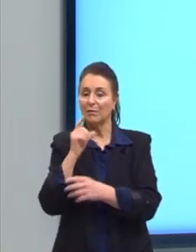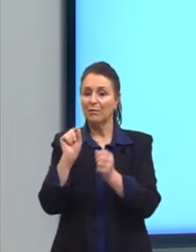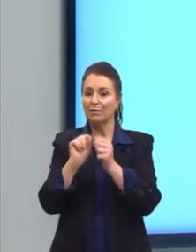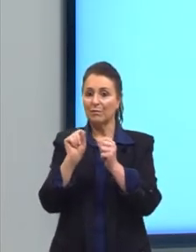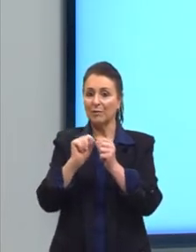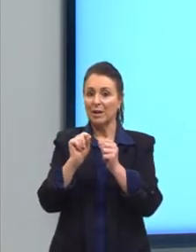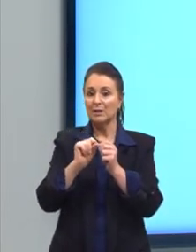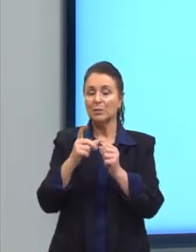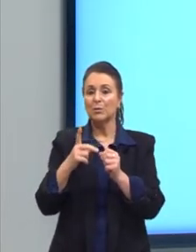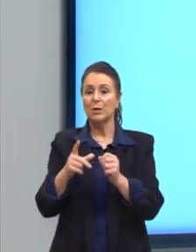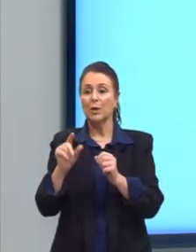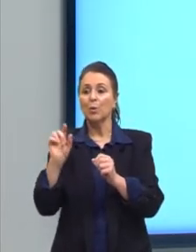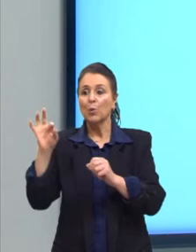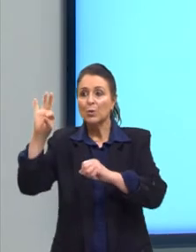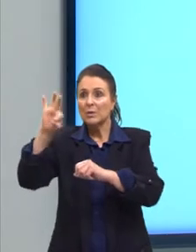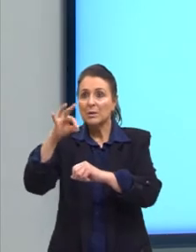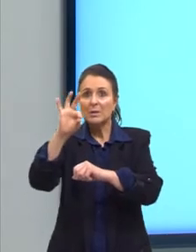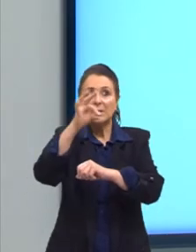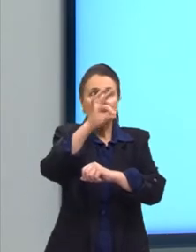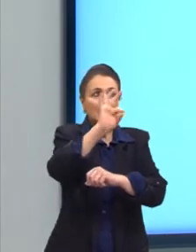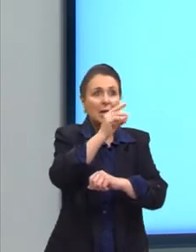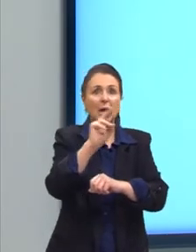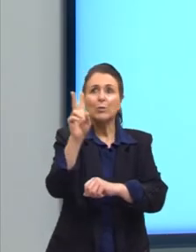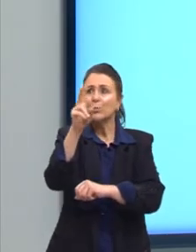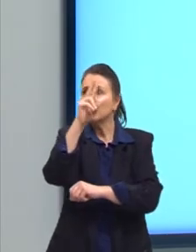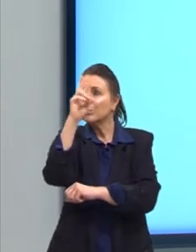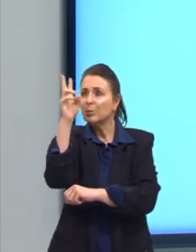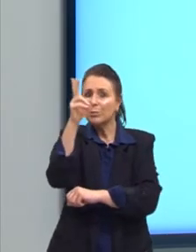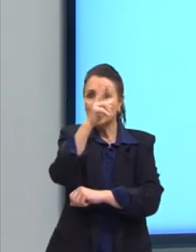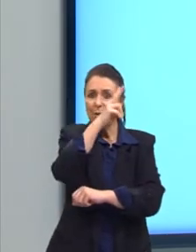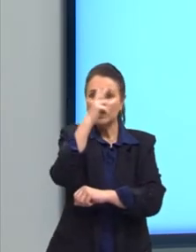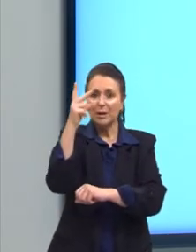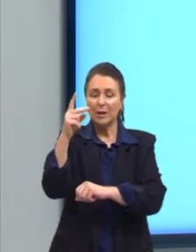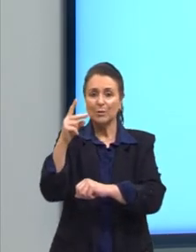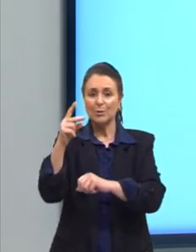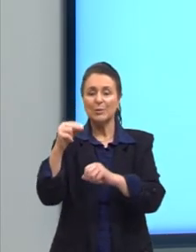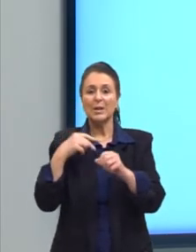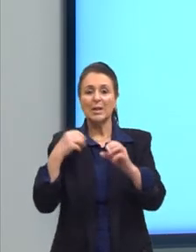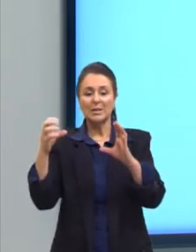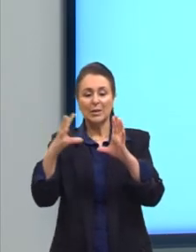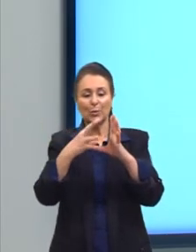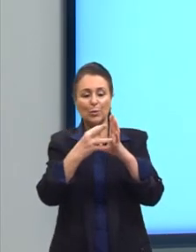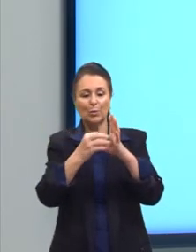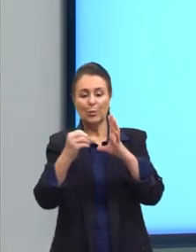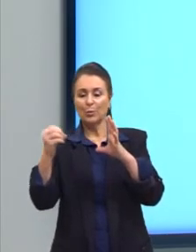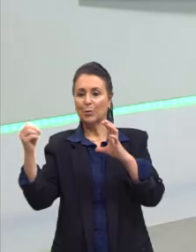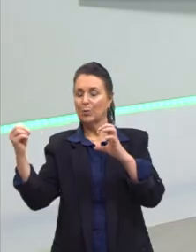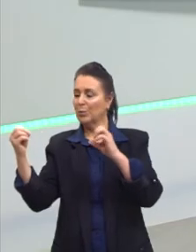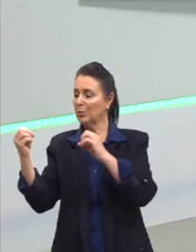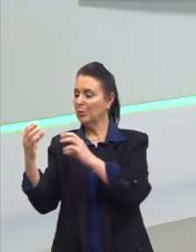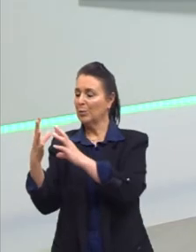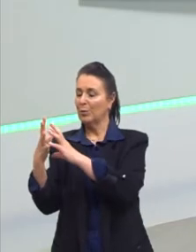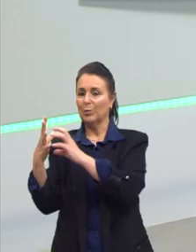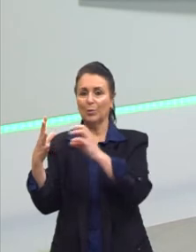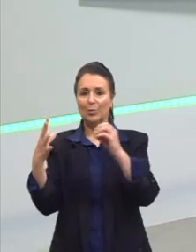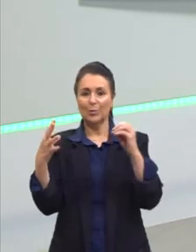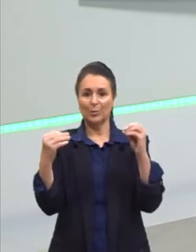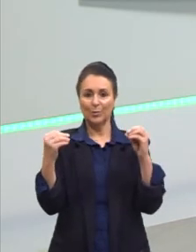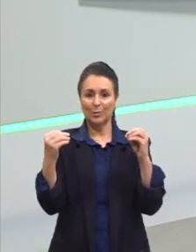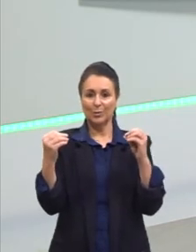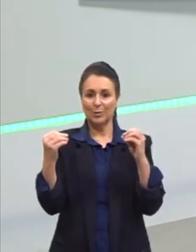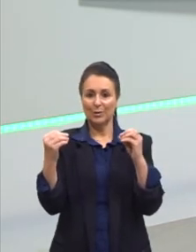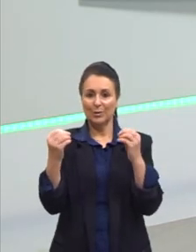polinizadores, né? Os insetos vão espalhar, então, pólen das plantas para auxiliar na sua reprodução.